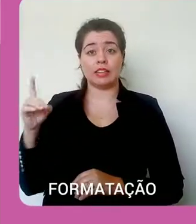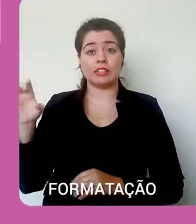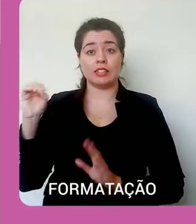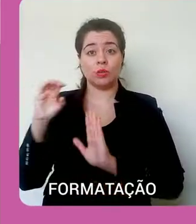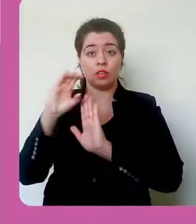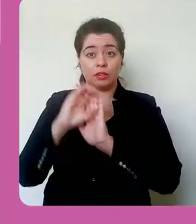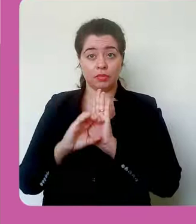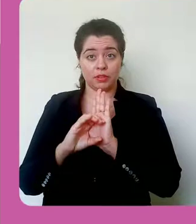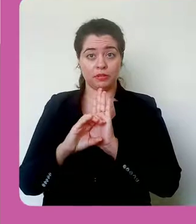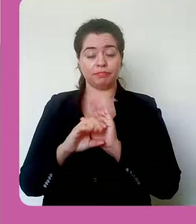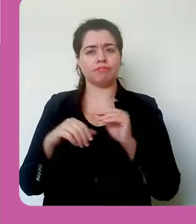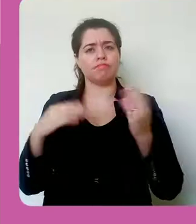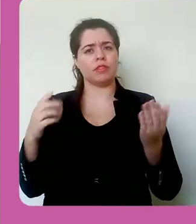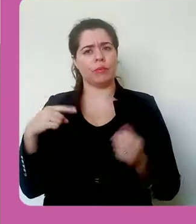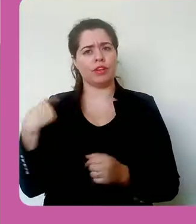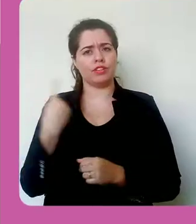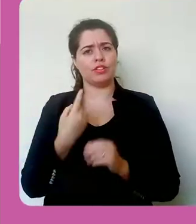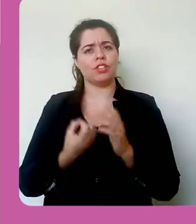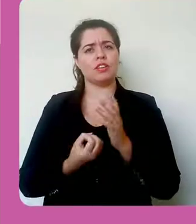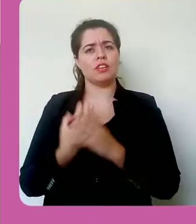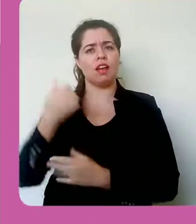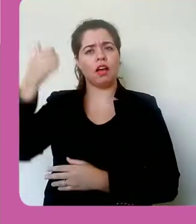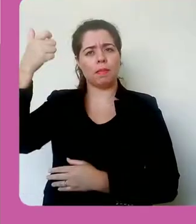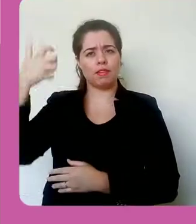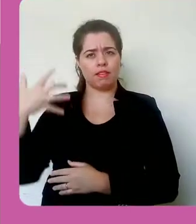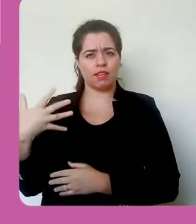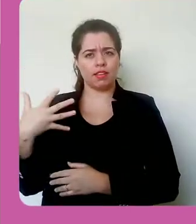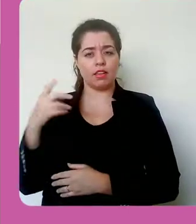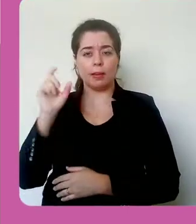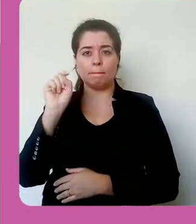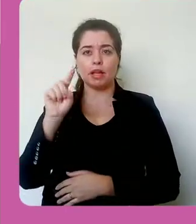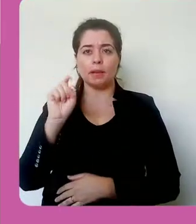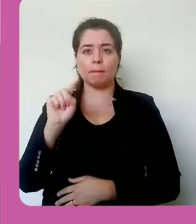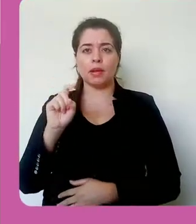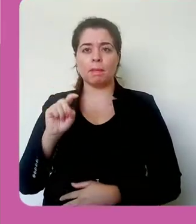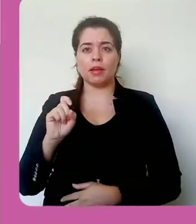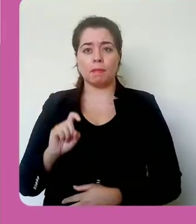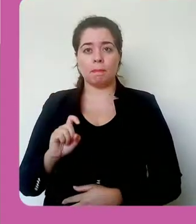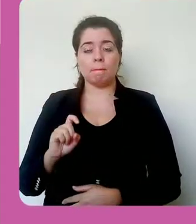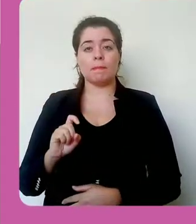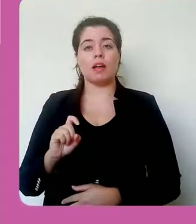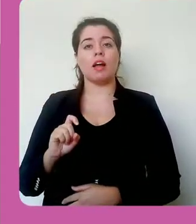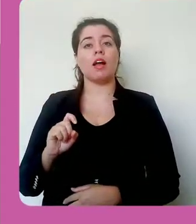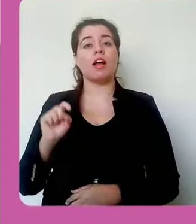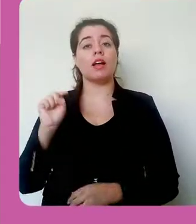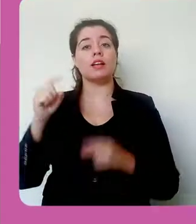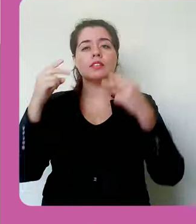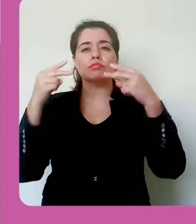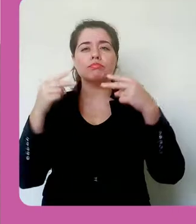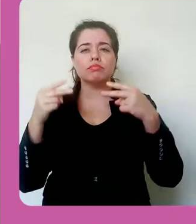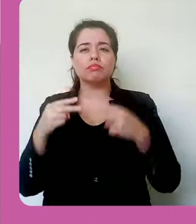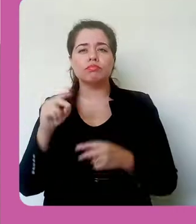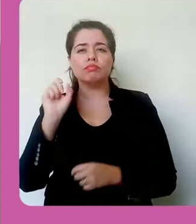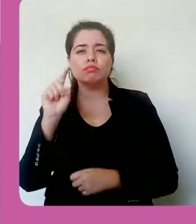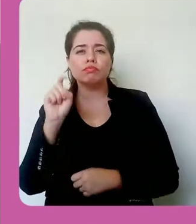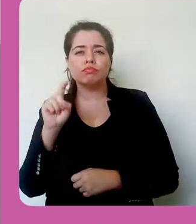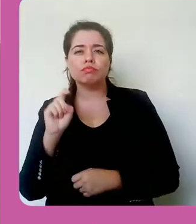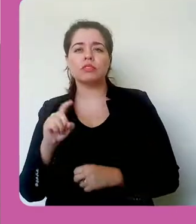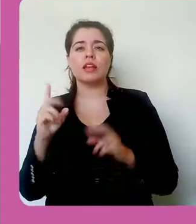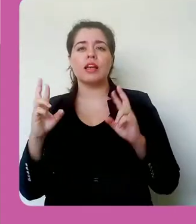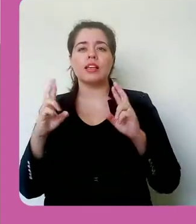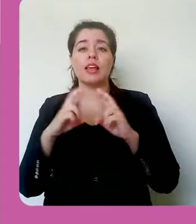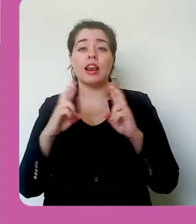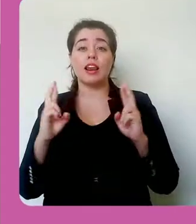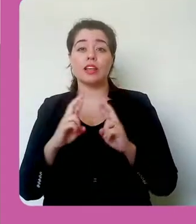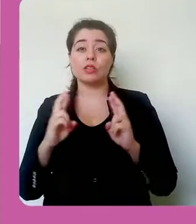os links que vão estar relacionando todas essas páginas web, esses capítulos. A gente pode não